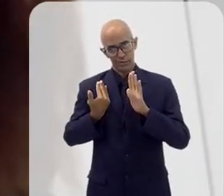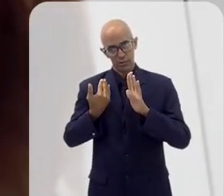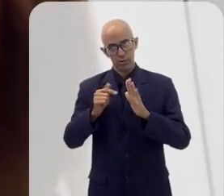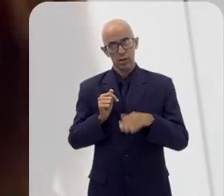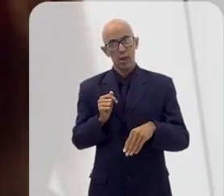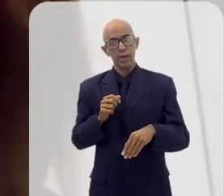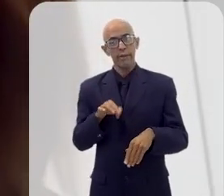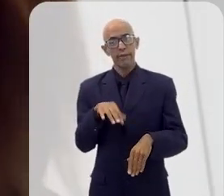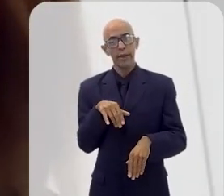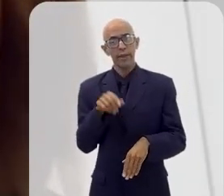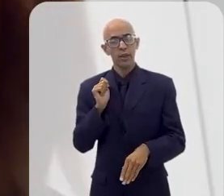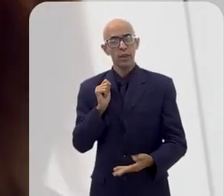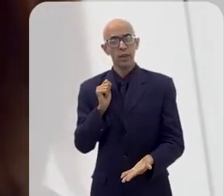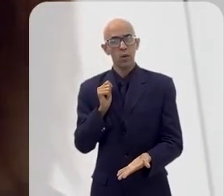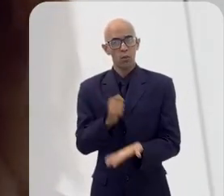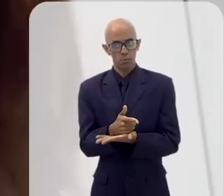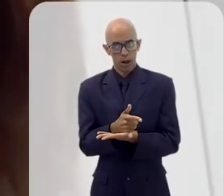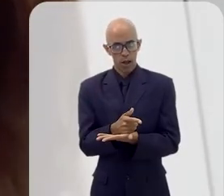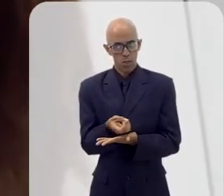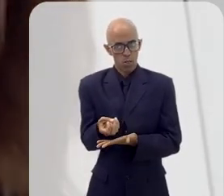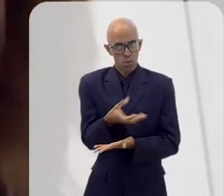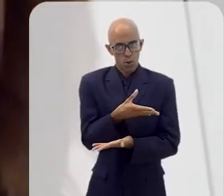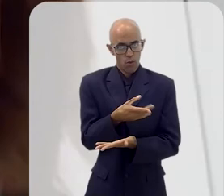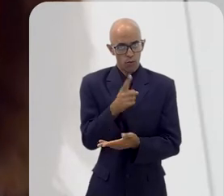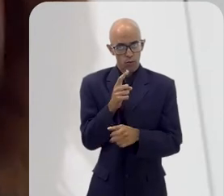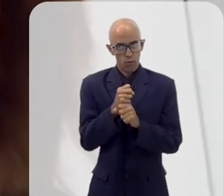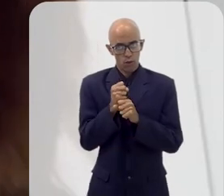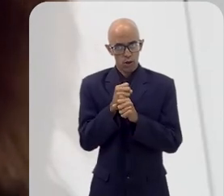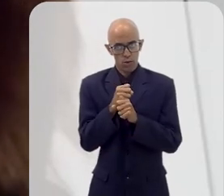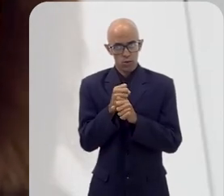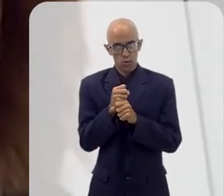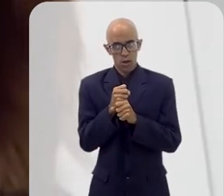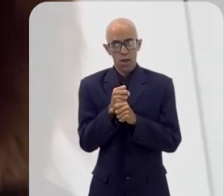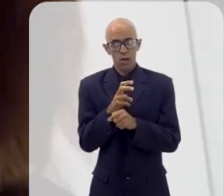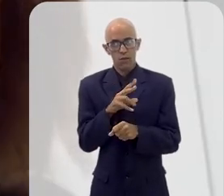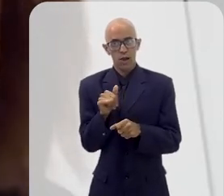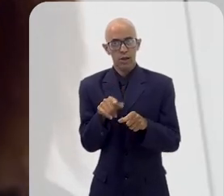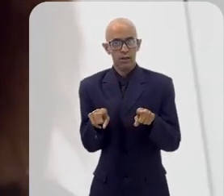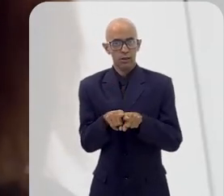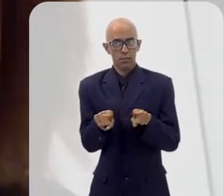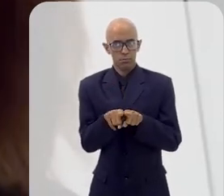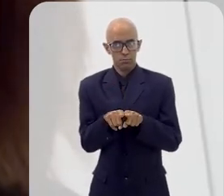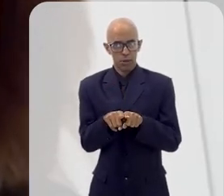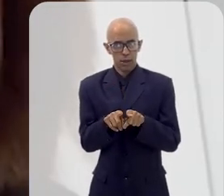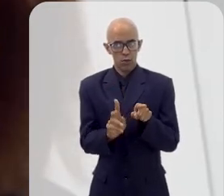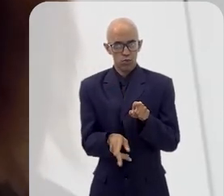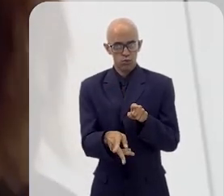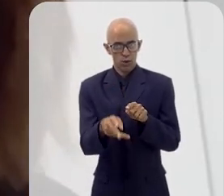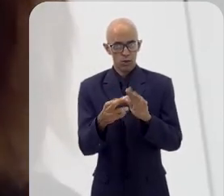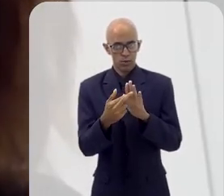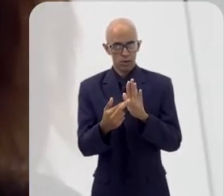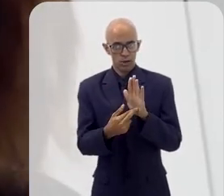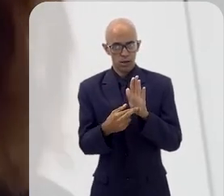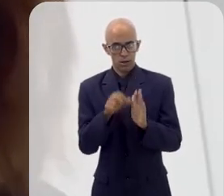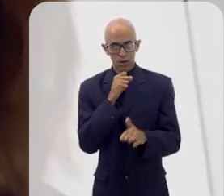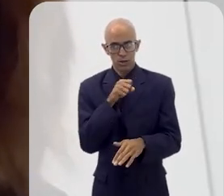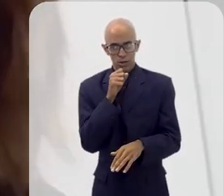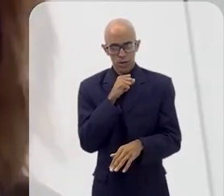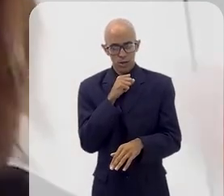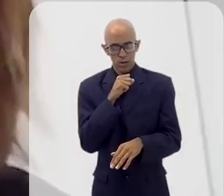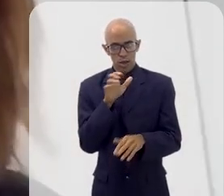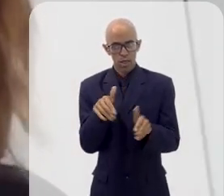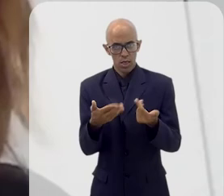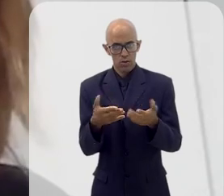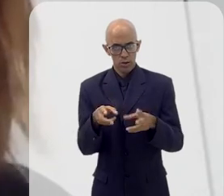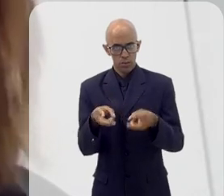e quem entrar, adquirir em até um ano, vai também permanecer com essas mesmas regras. Então, a